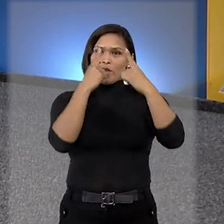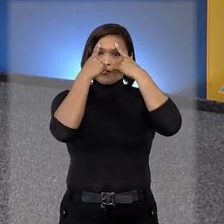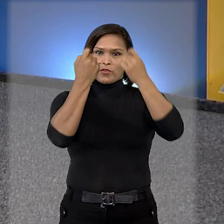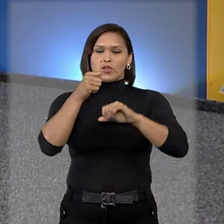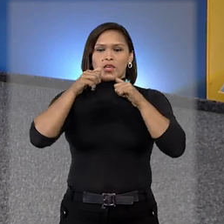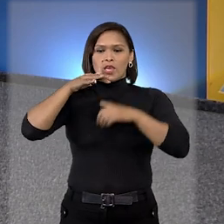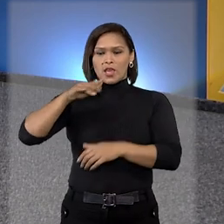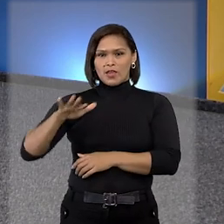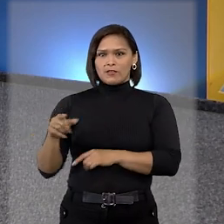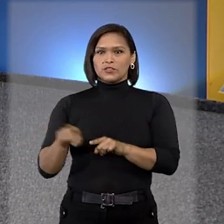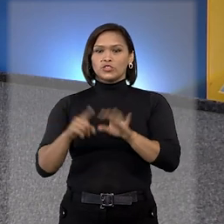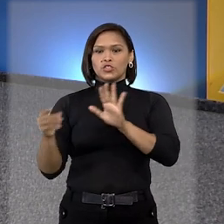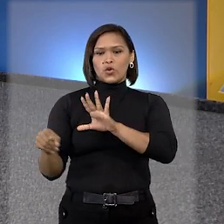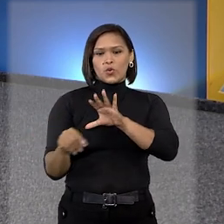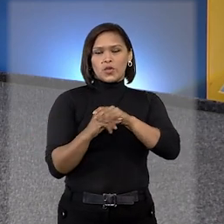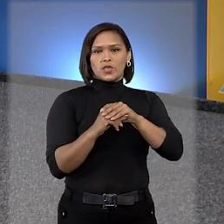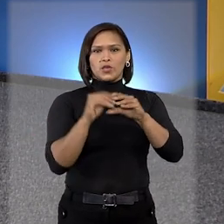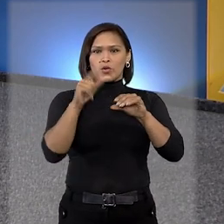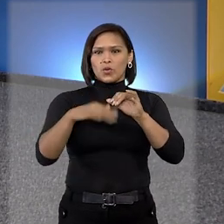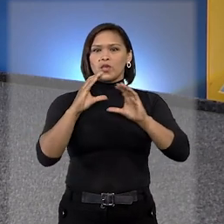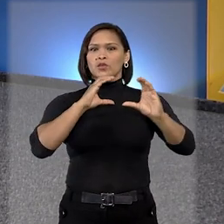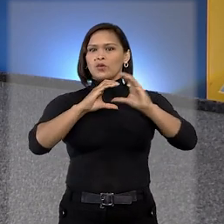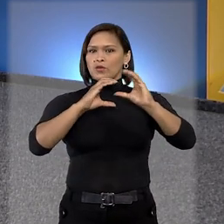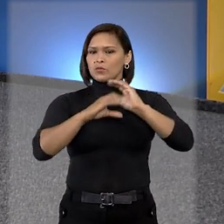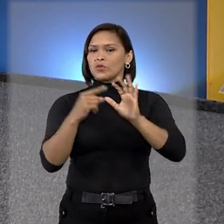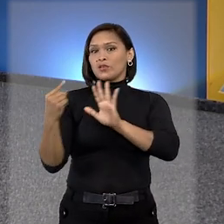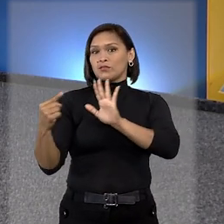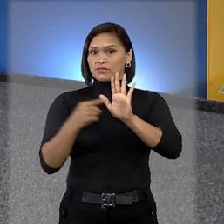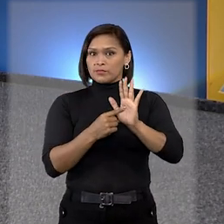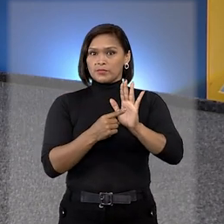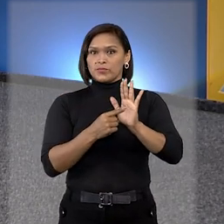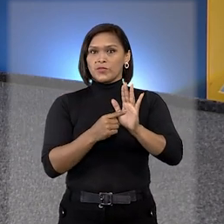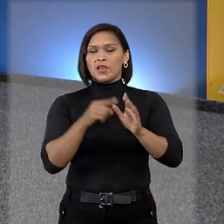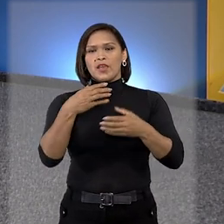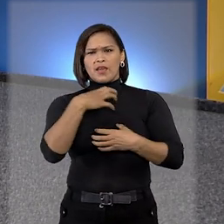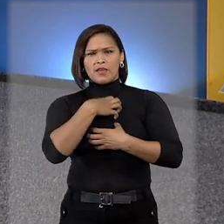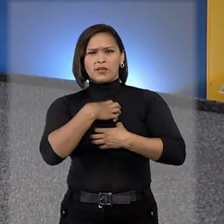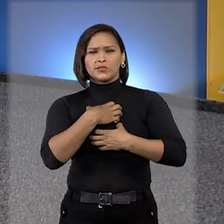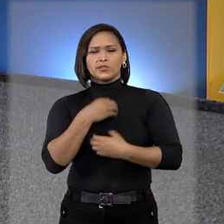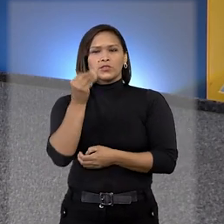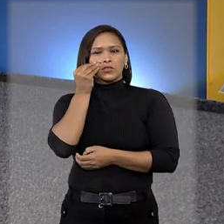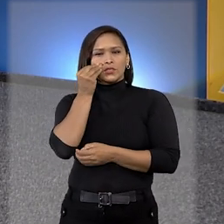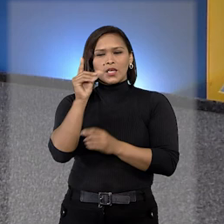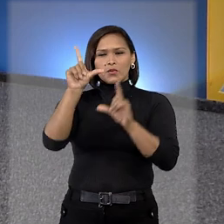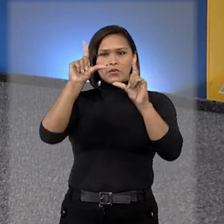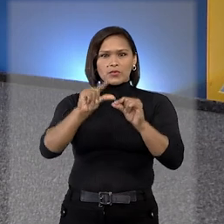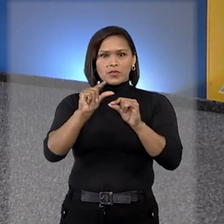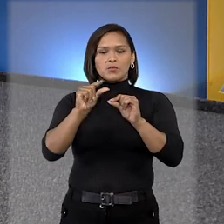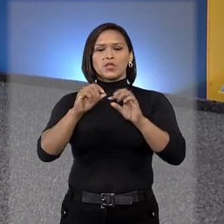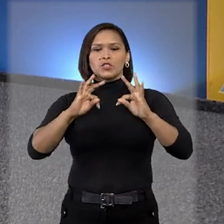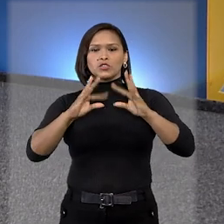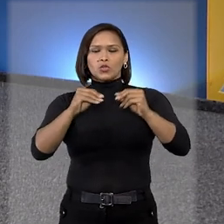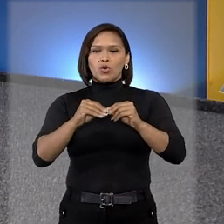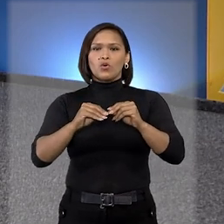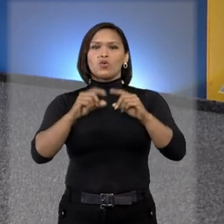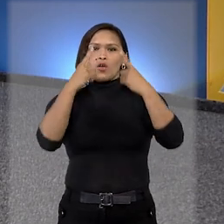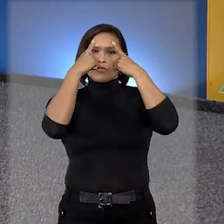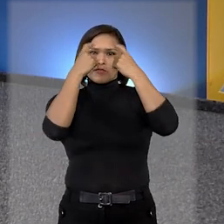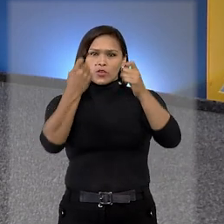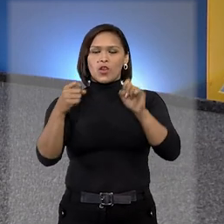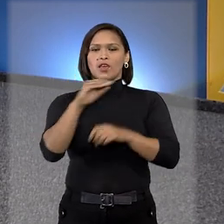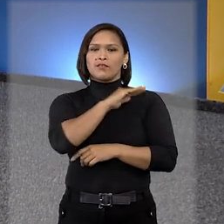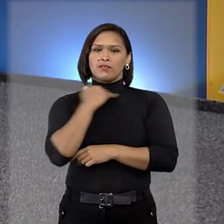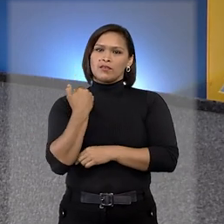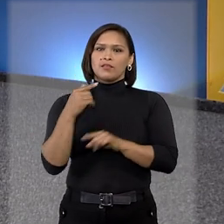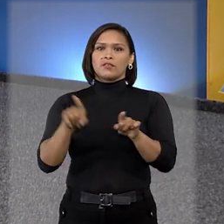infantil, incluindo os canais de comunicação para denúncia. É uma forma de tentar coibir os casos de agressões e